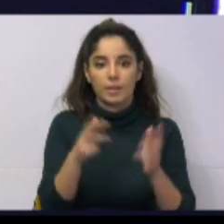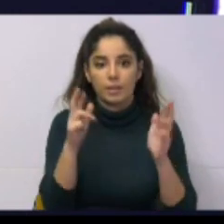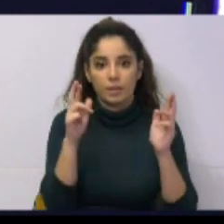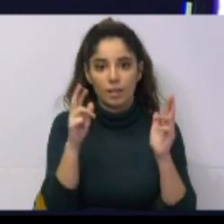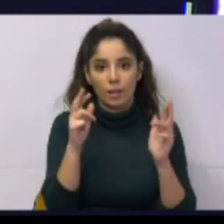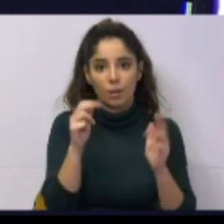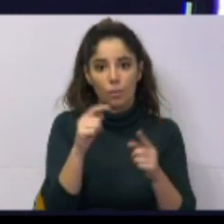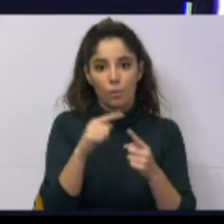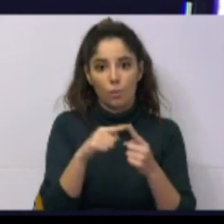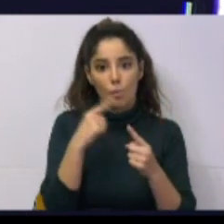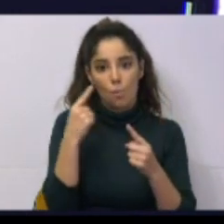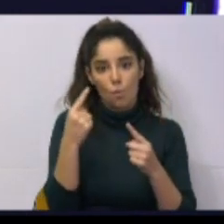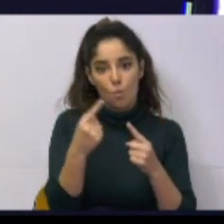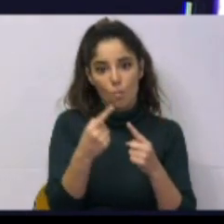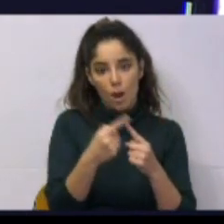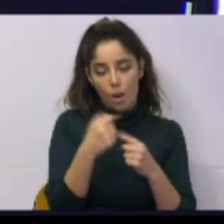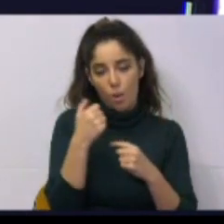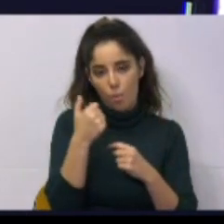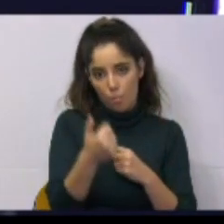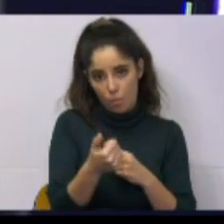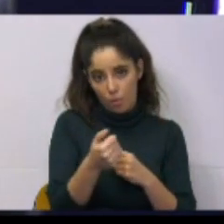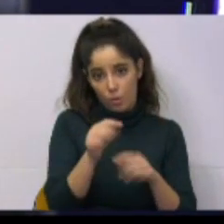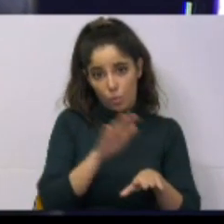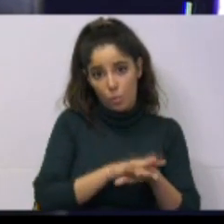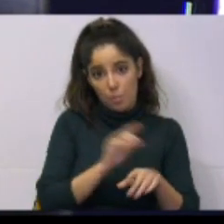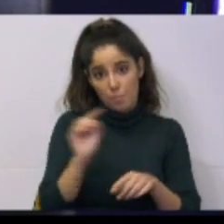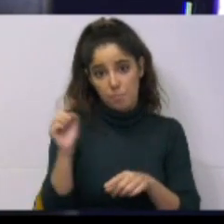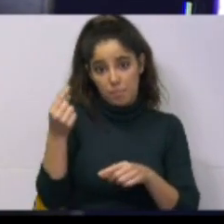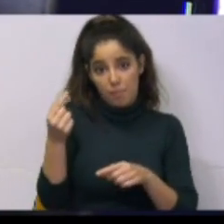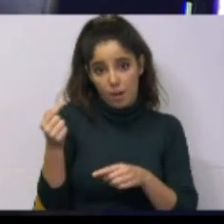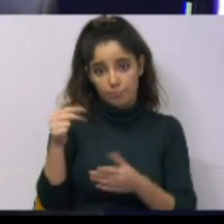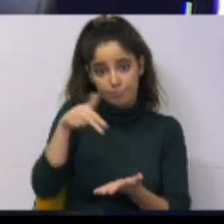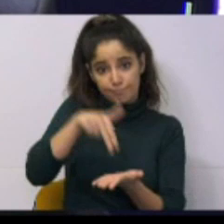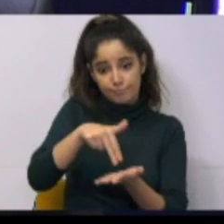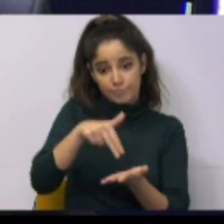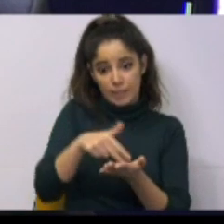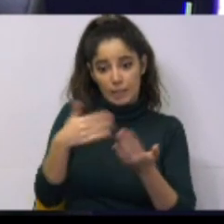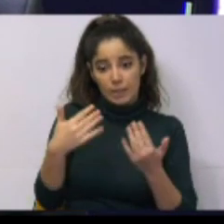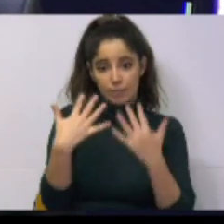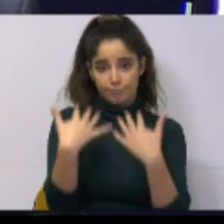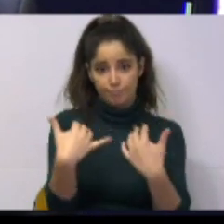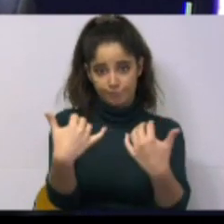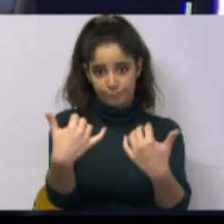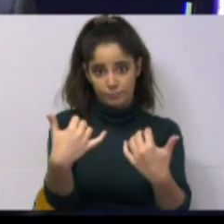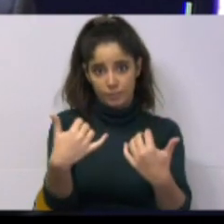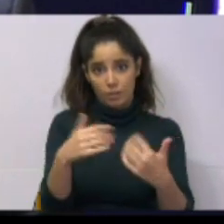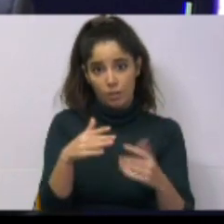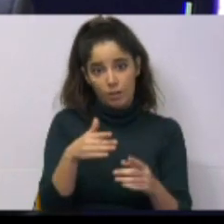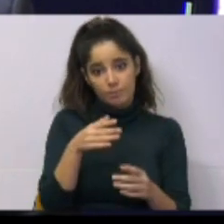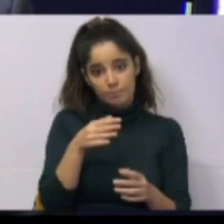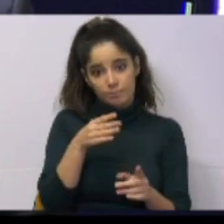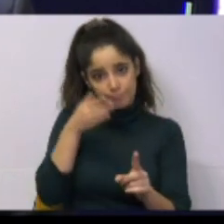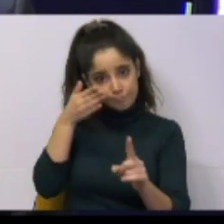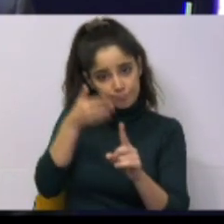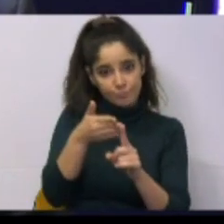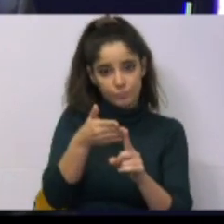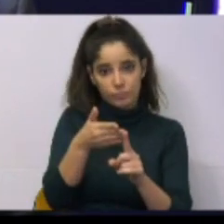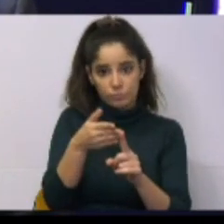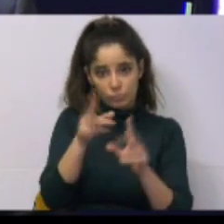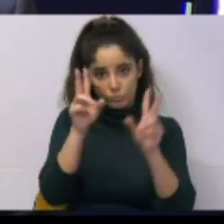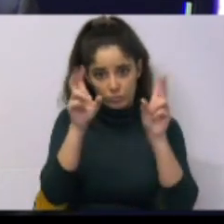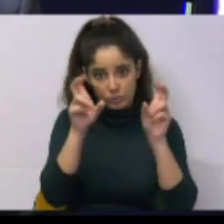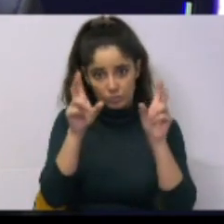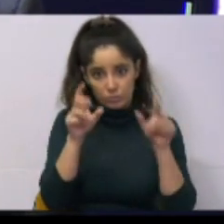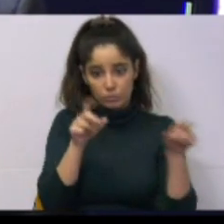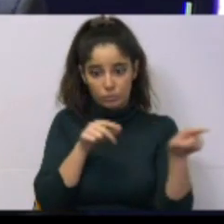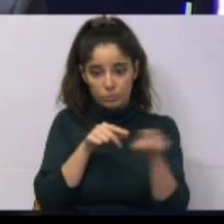ano, sendo a primeira vez que vem a este Parlamento, e em direto aos assuntos. Vossa Excelência esteve num